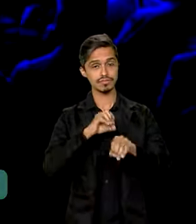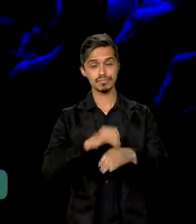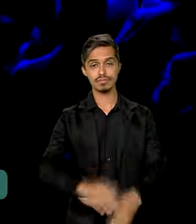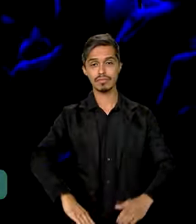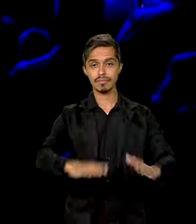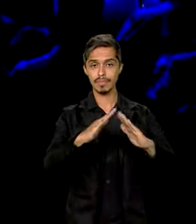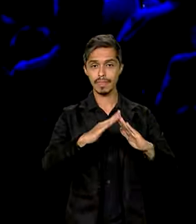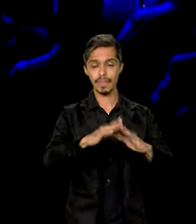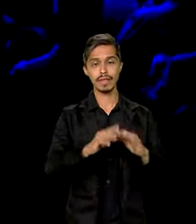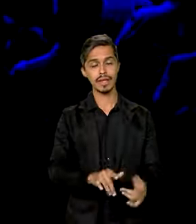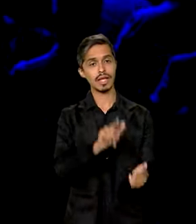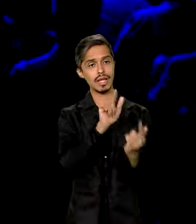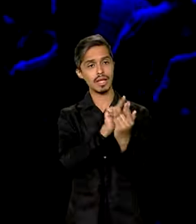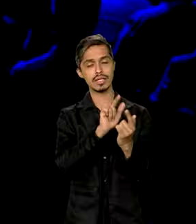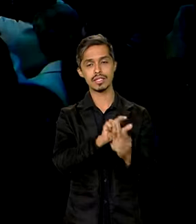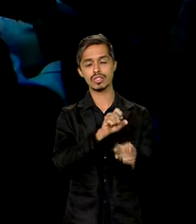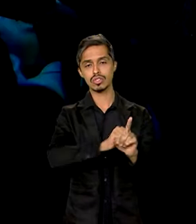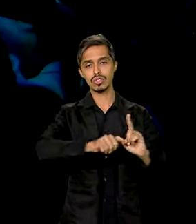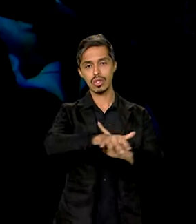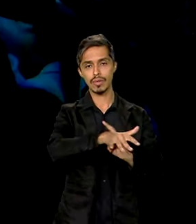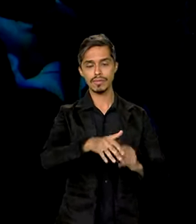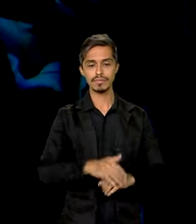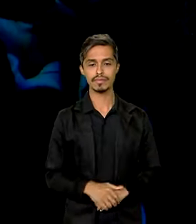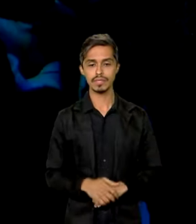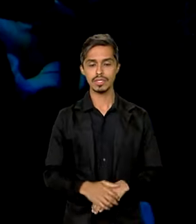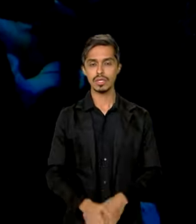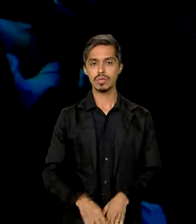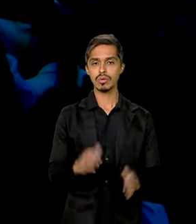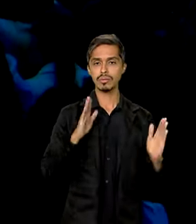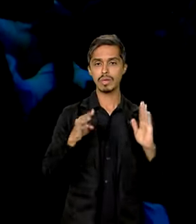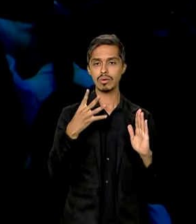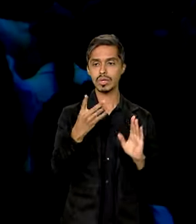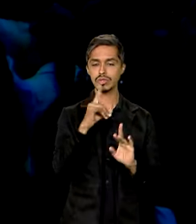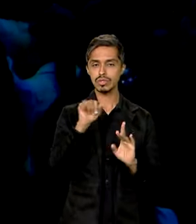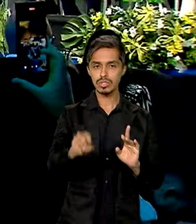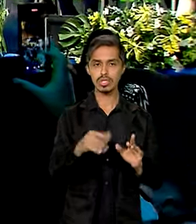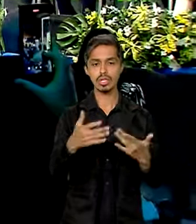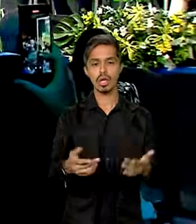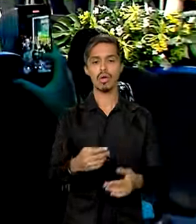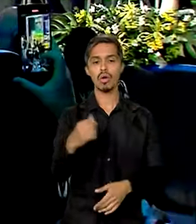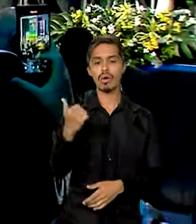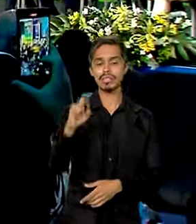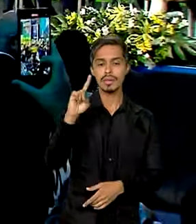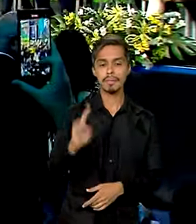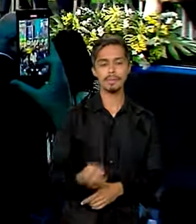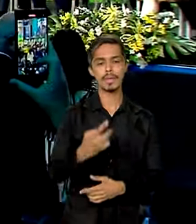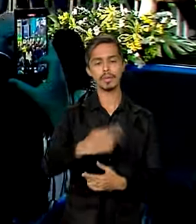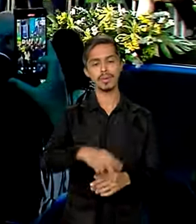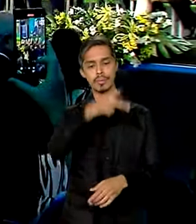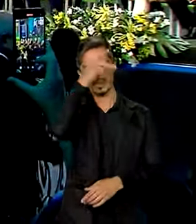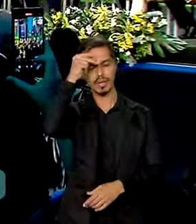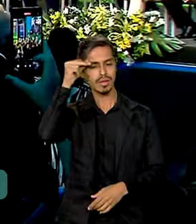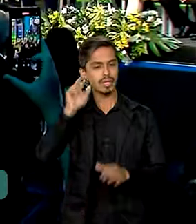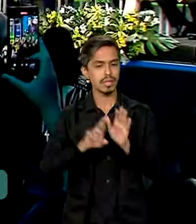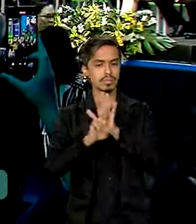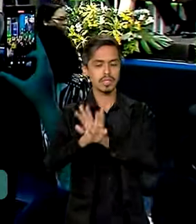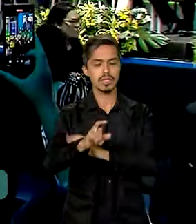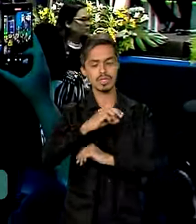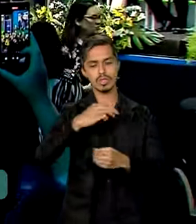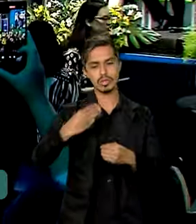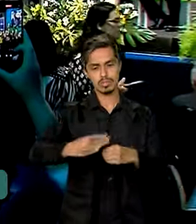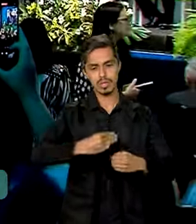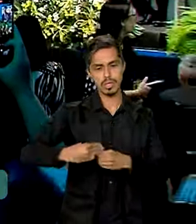moradia, assistência social. Durante quatro dias, mais de 11 mil prefeitos e representantes de municípios